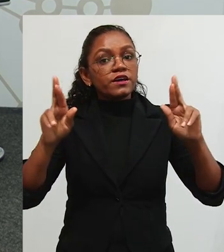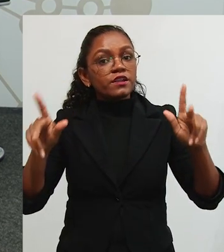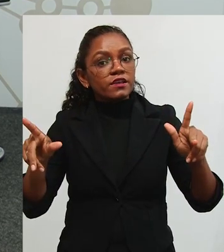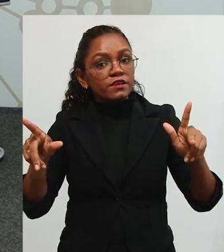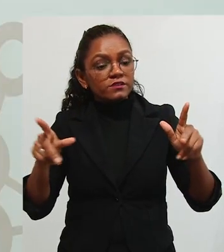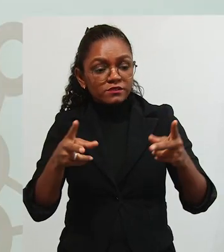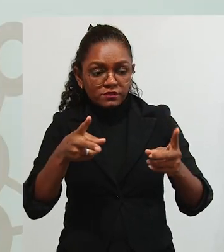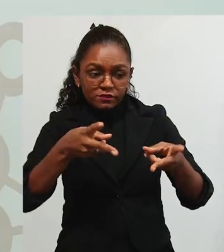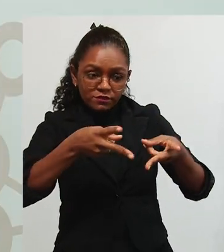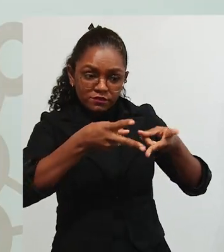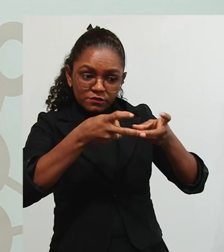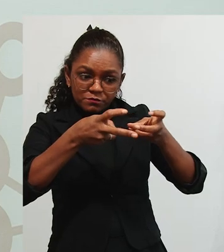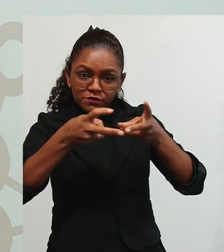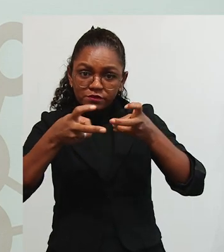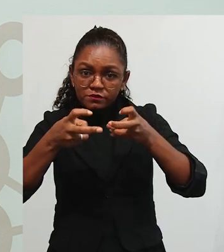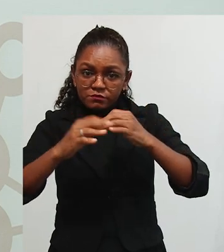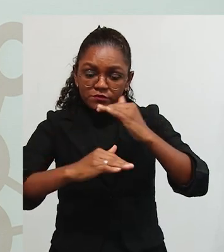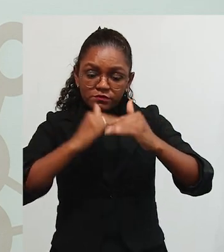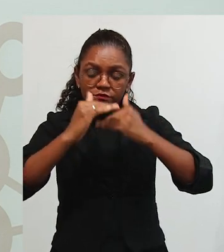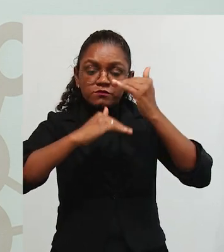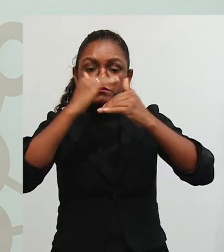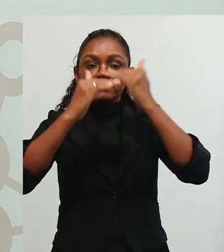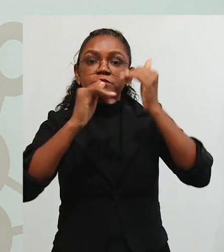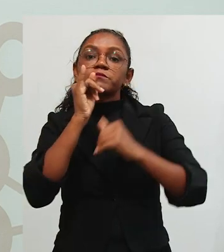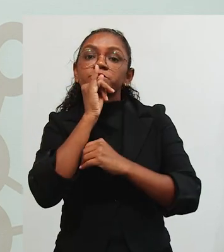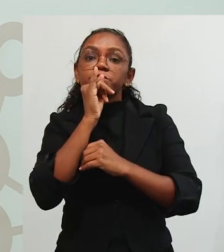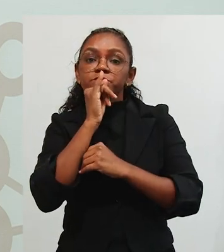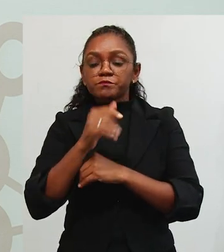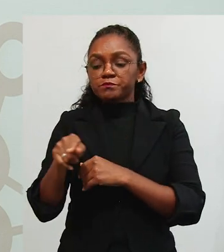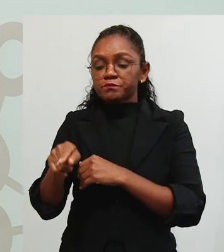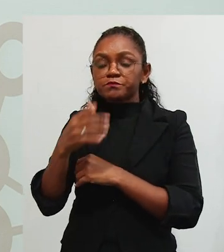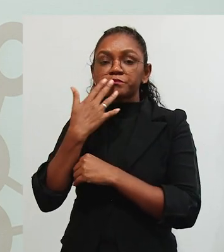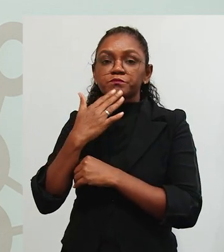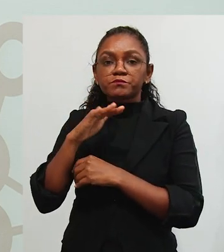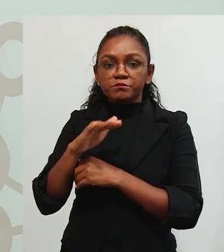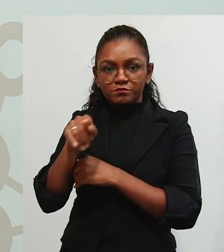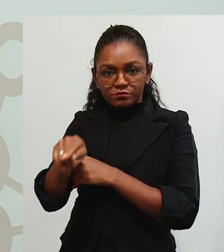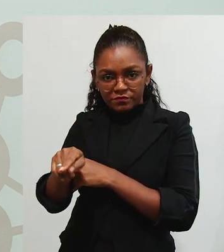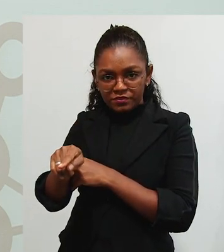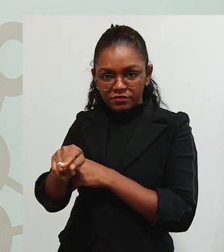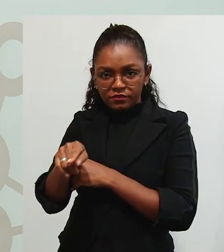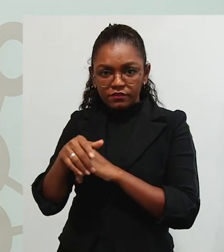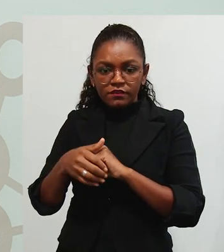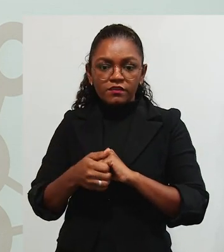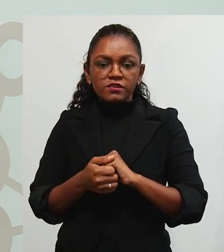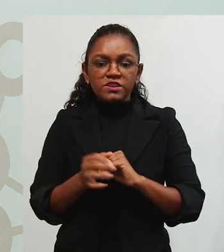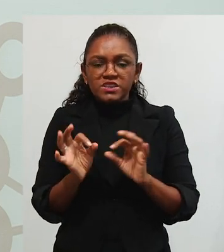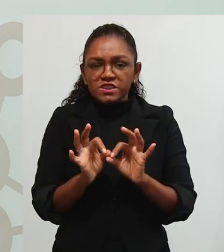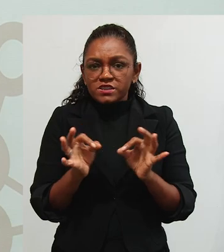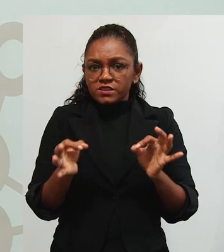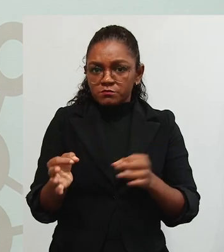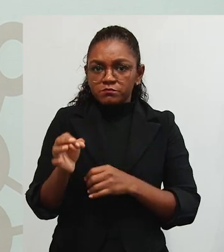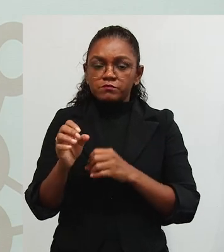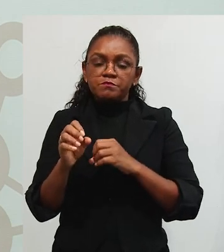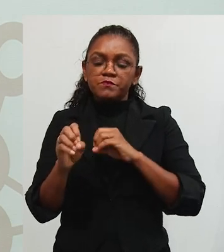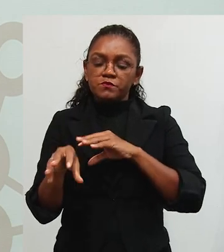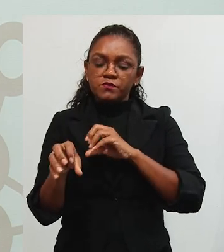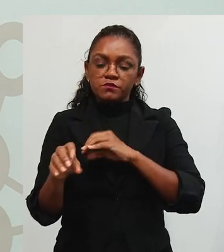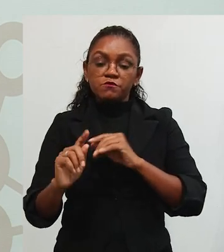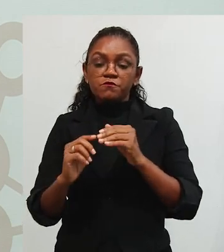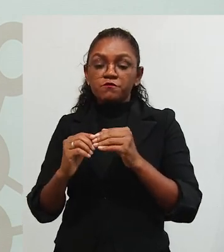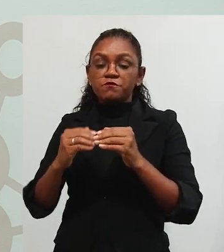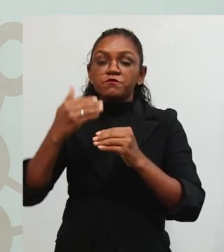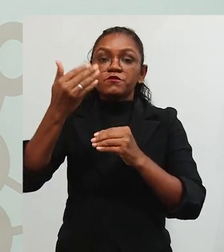há uma diferença na concepção do desenvolvimento. Dizer que a criança é a pessoa e tem